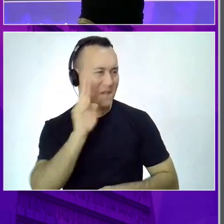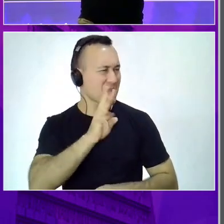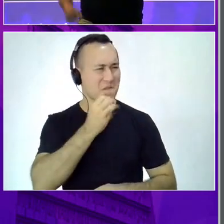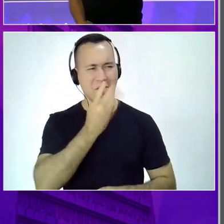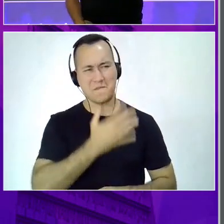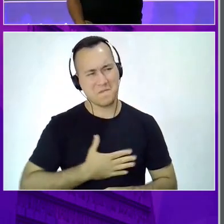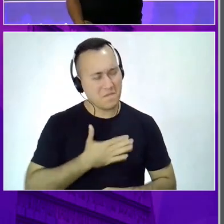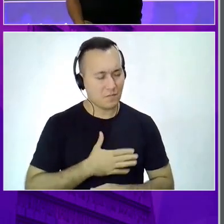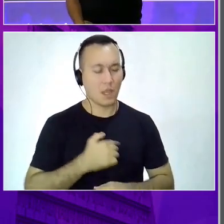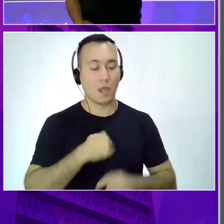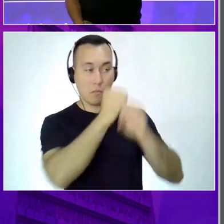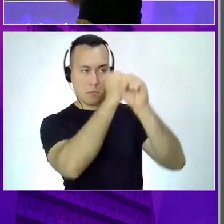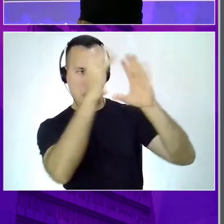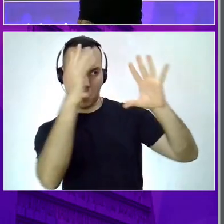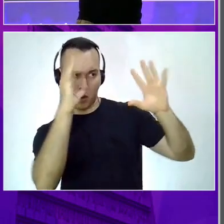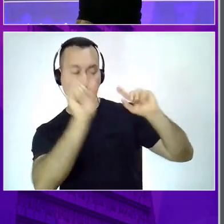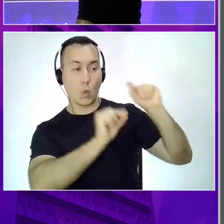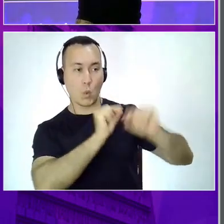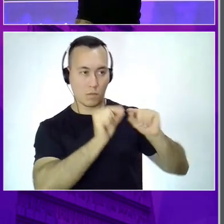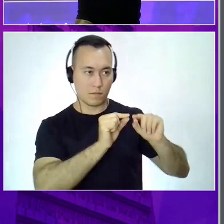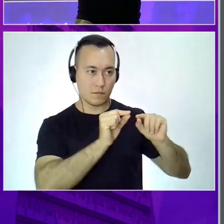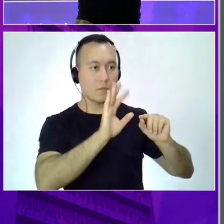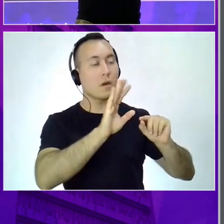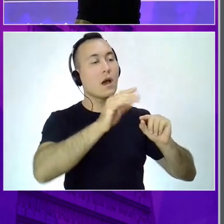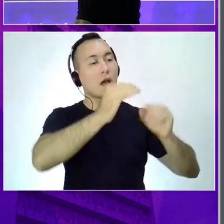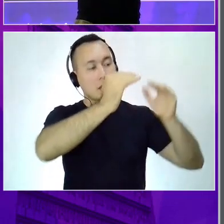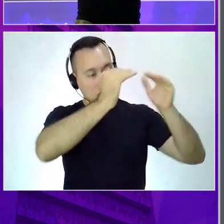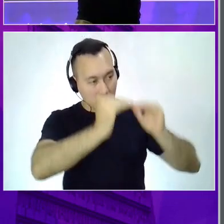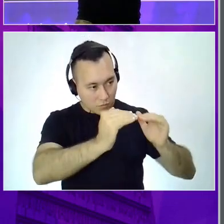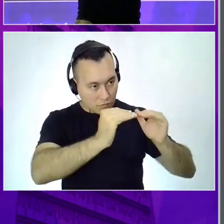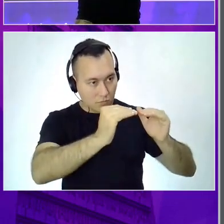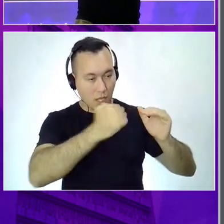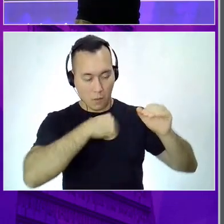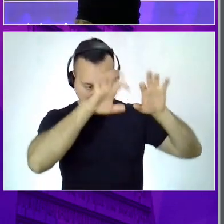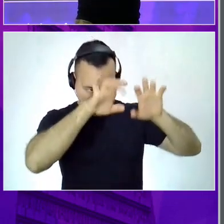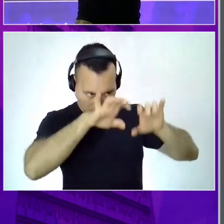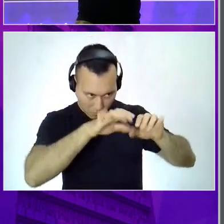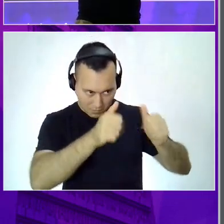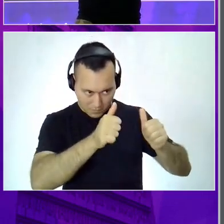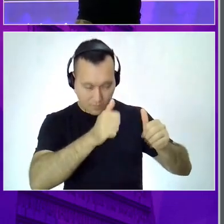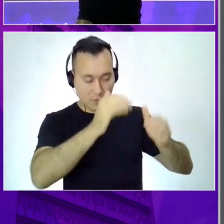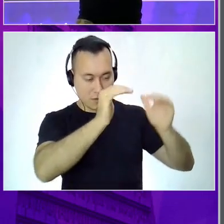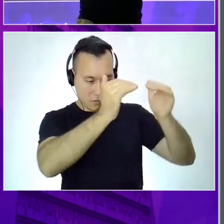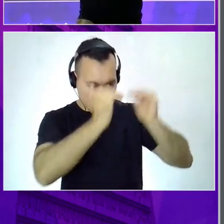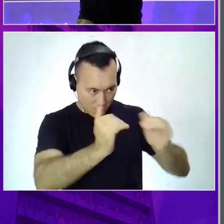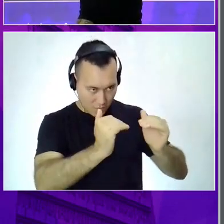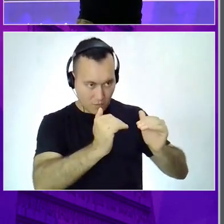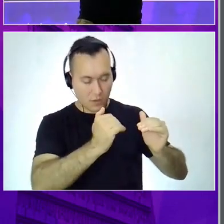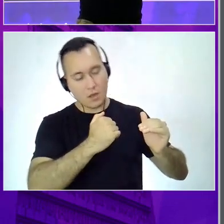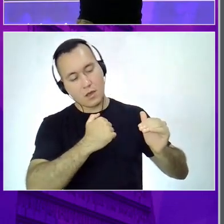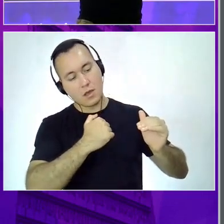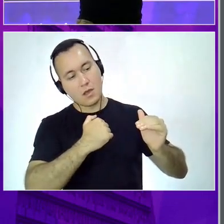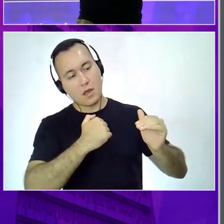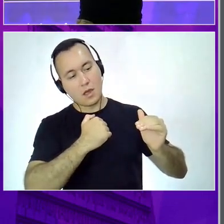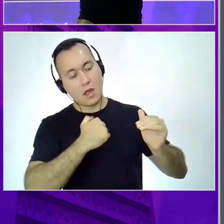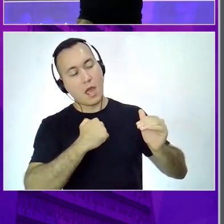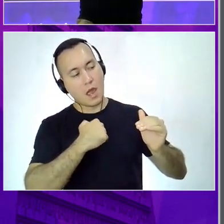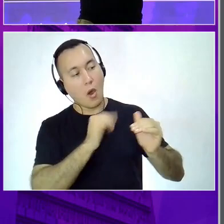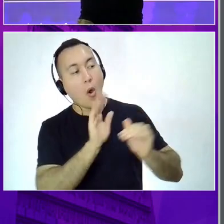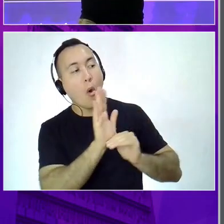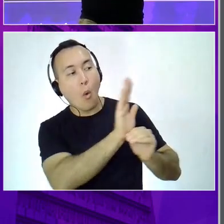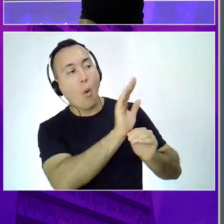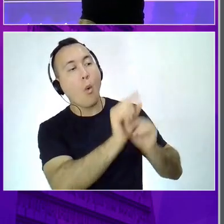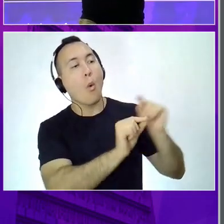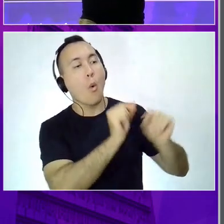qual que o teu sonho e na linha seguinte, coloque o seguinte, e eu posso te ajudar nos seguintes assuntos